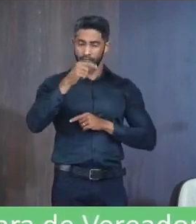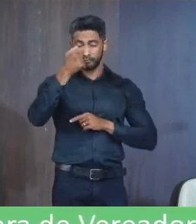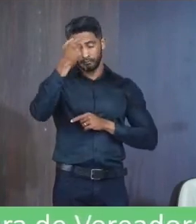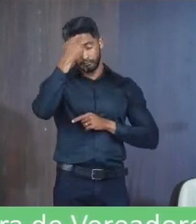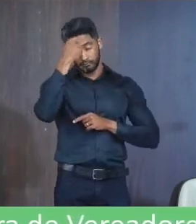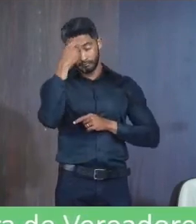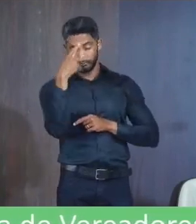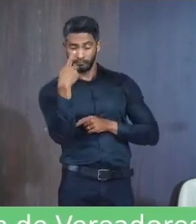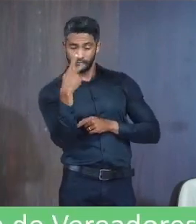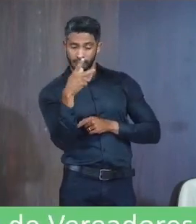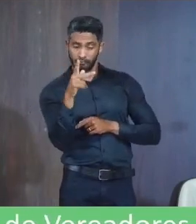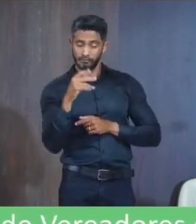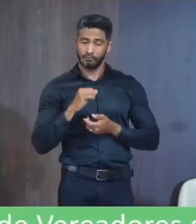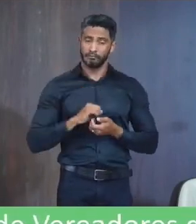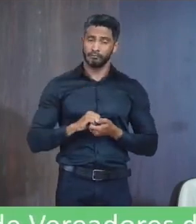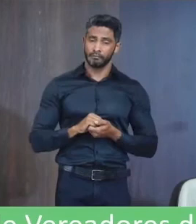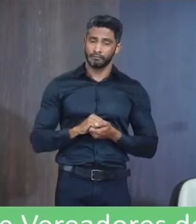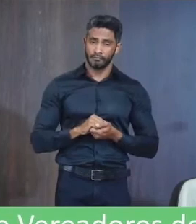Ciência ao Congratulado